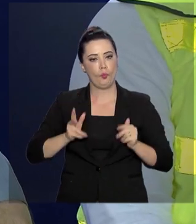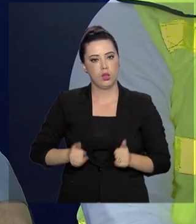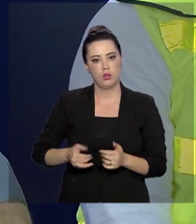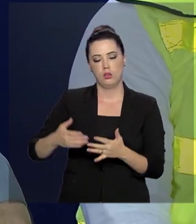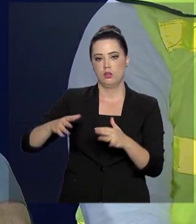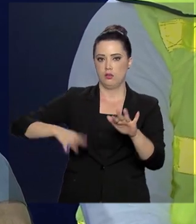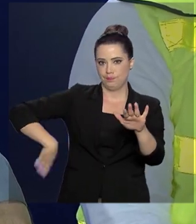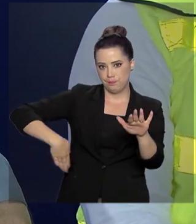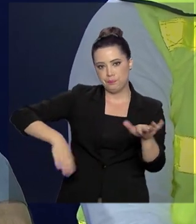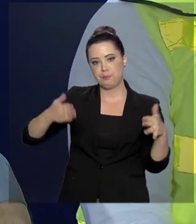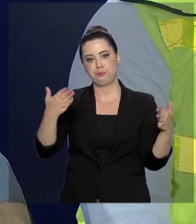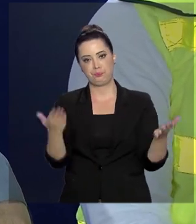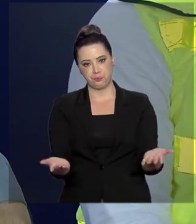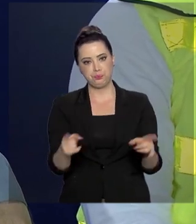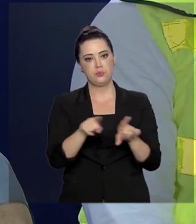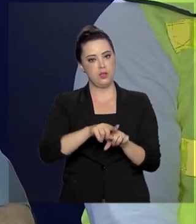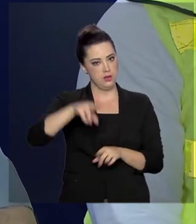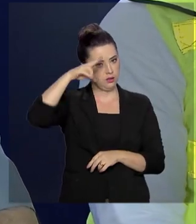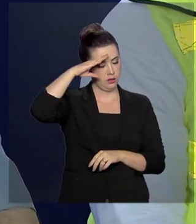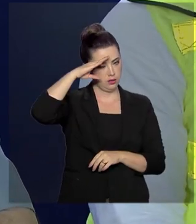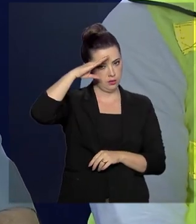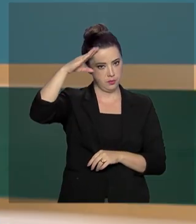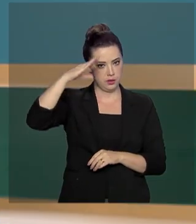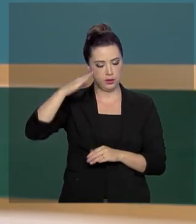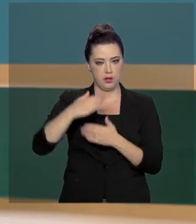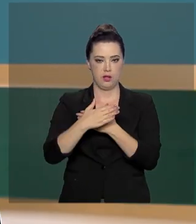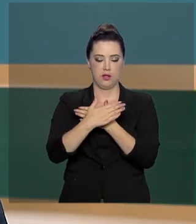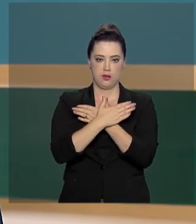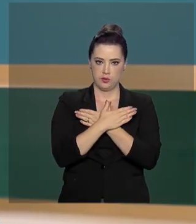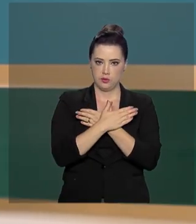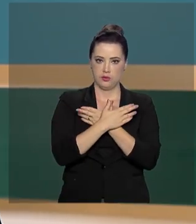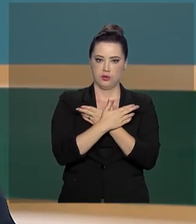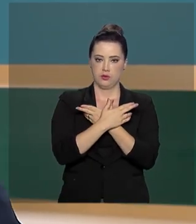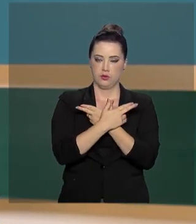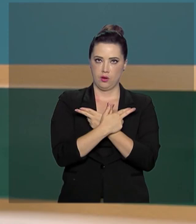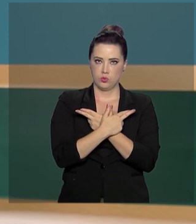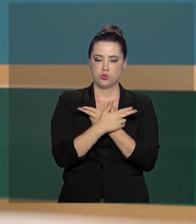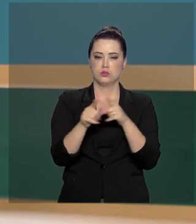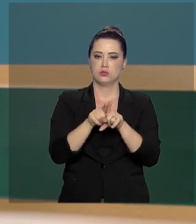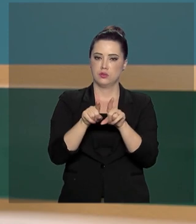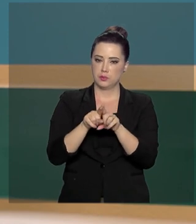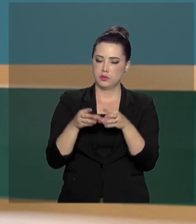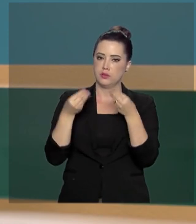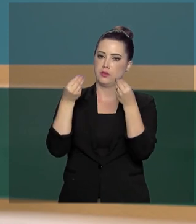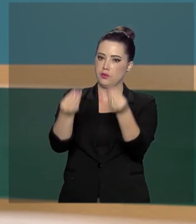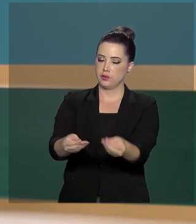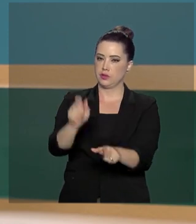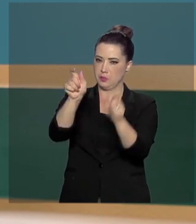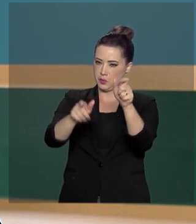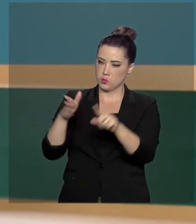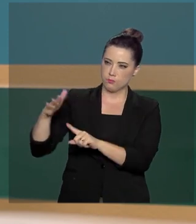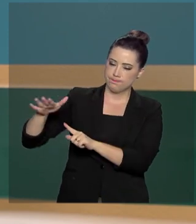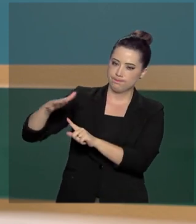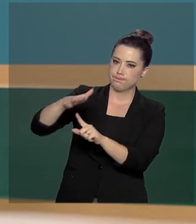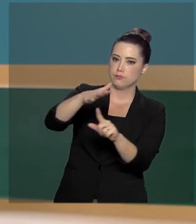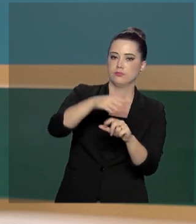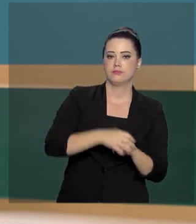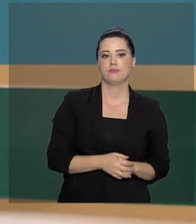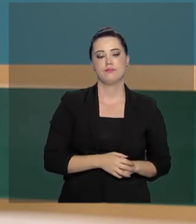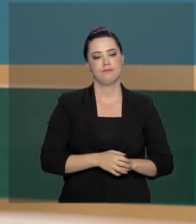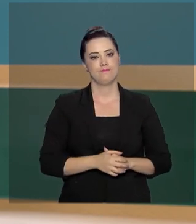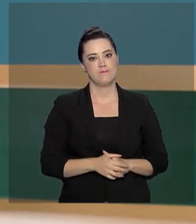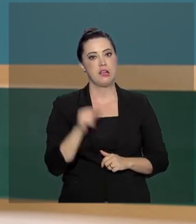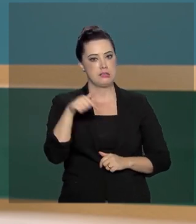colocando recursos humanos e principalmente aeronaves. Começou hoje mais uma edição da Semana de Inovação.